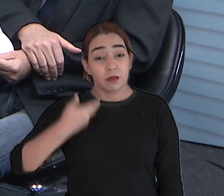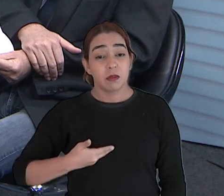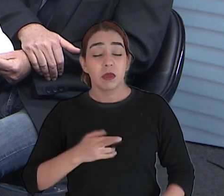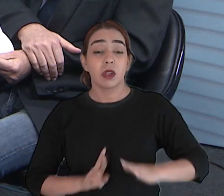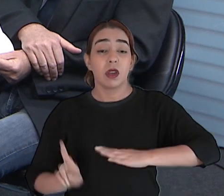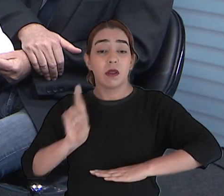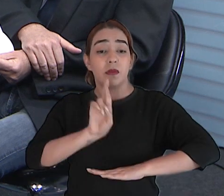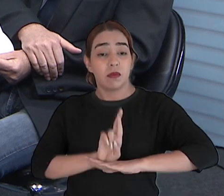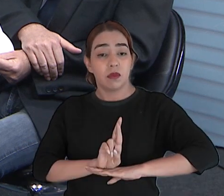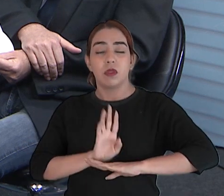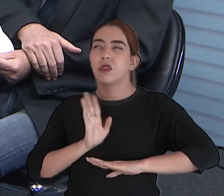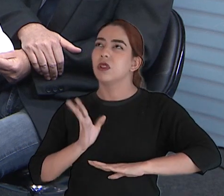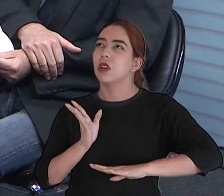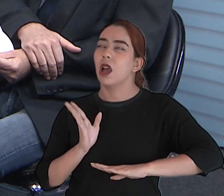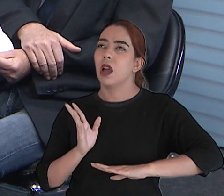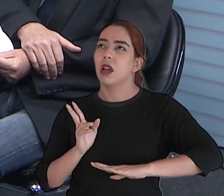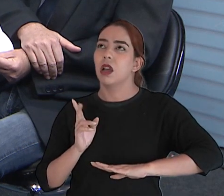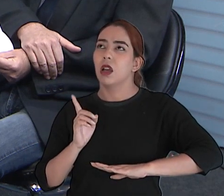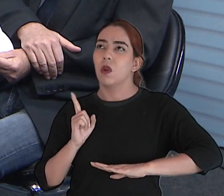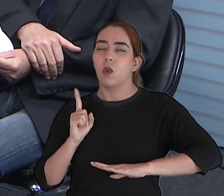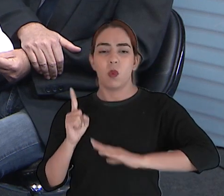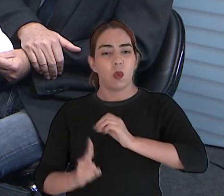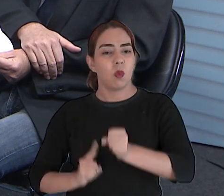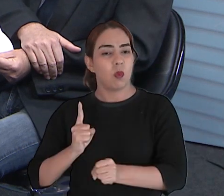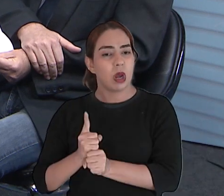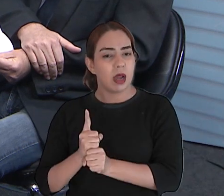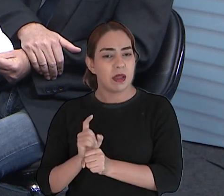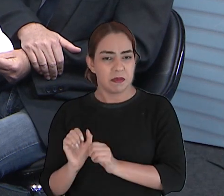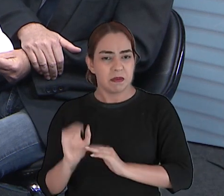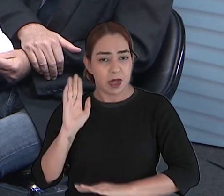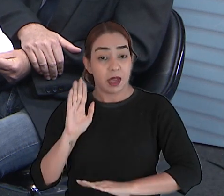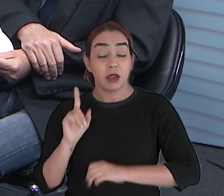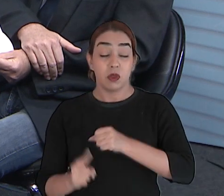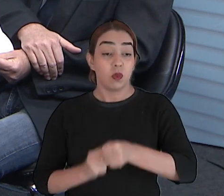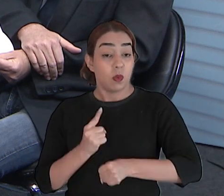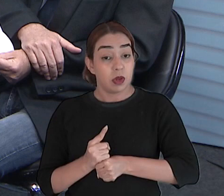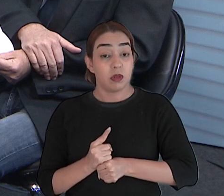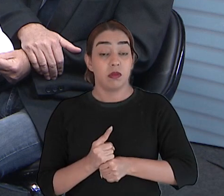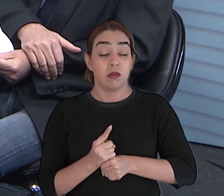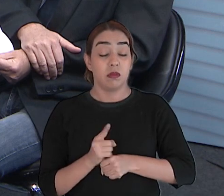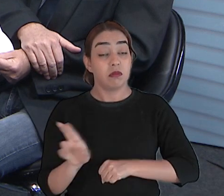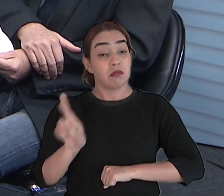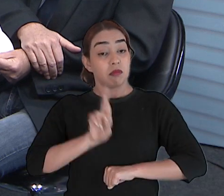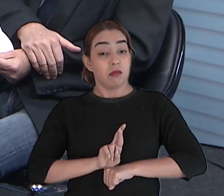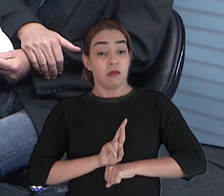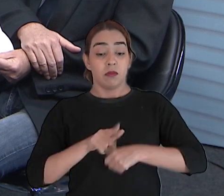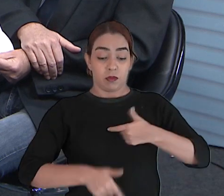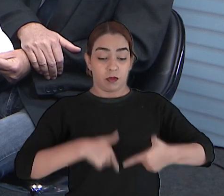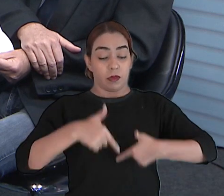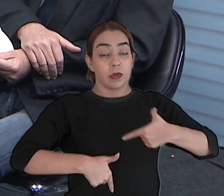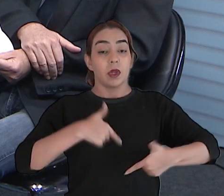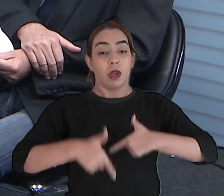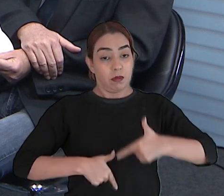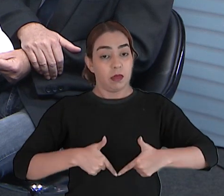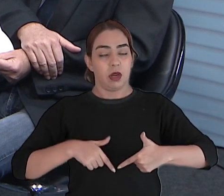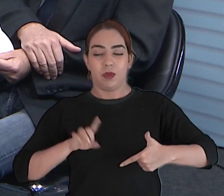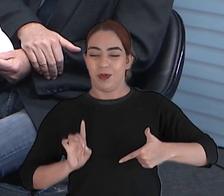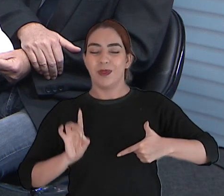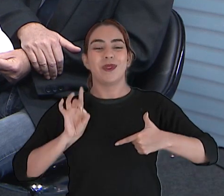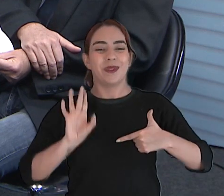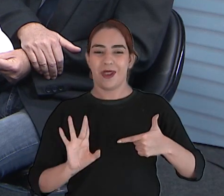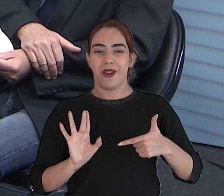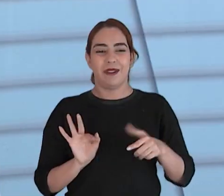eleições, que já se passou aí mais de um ano. Mas o nosso trabalho não é um trabalho que acontece apenas